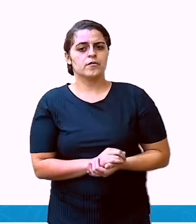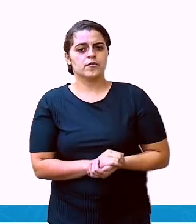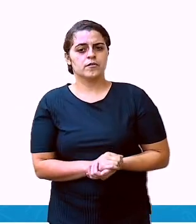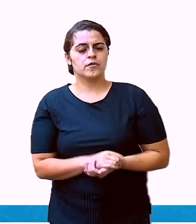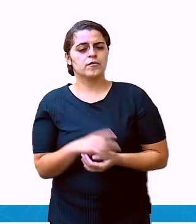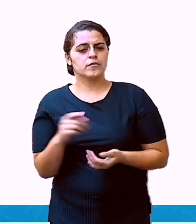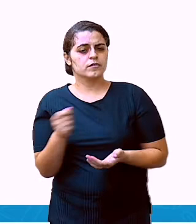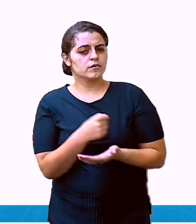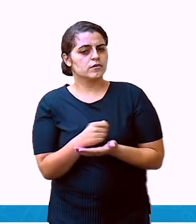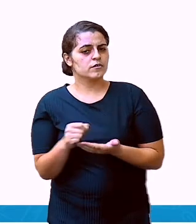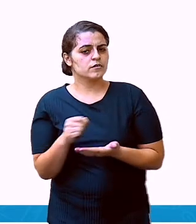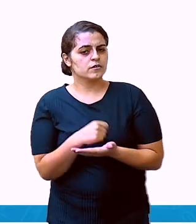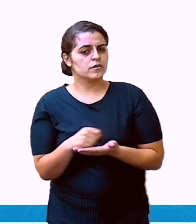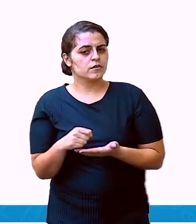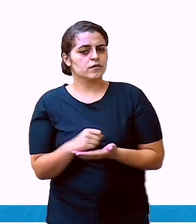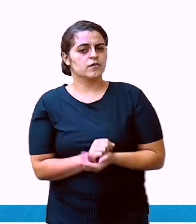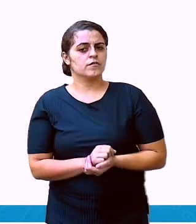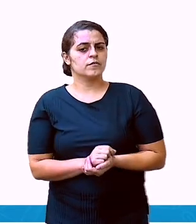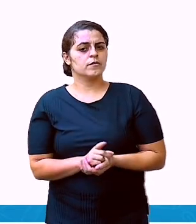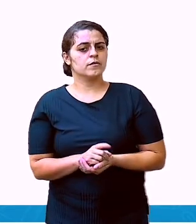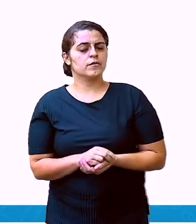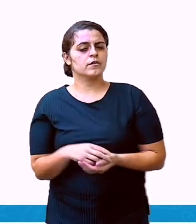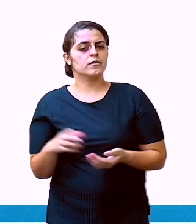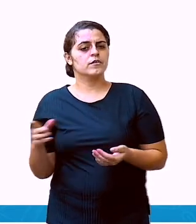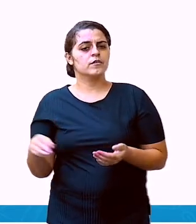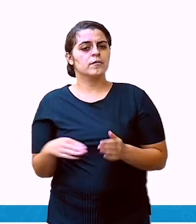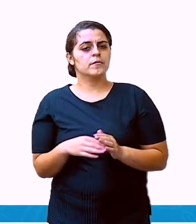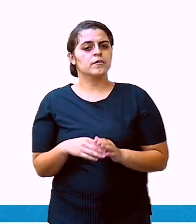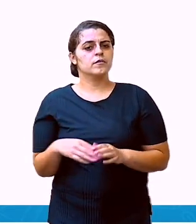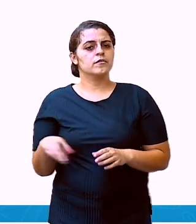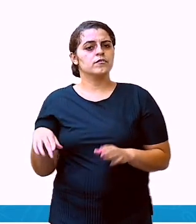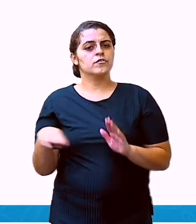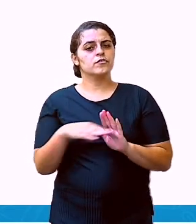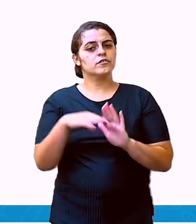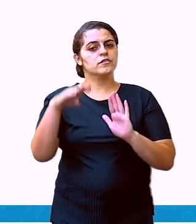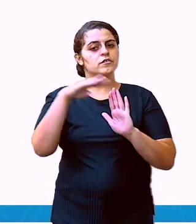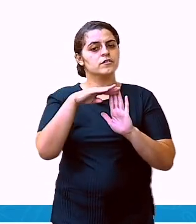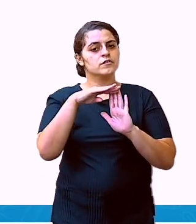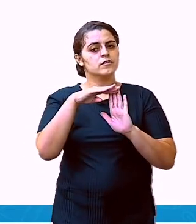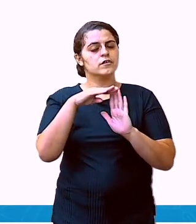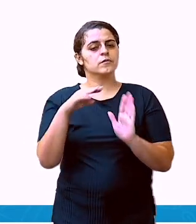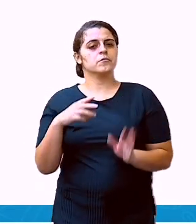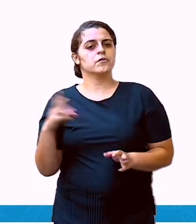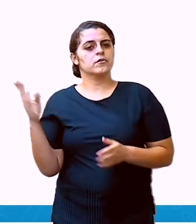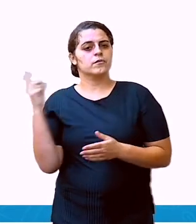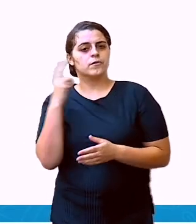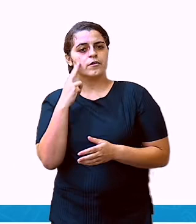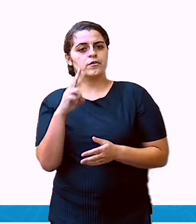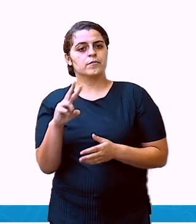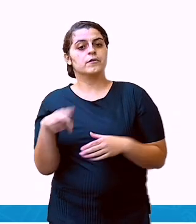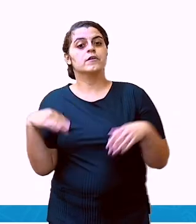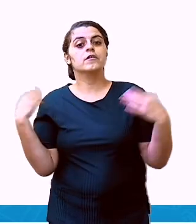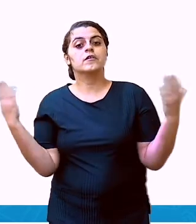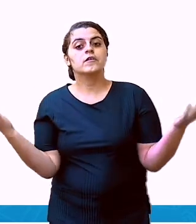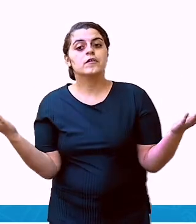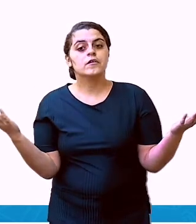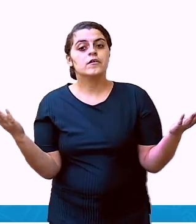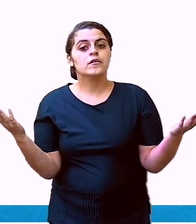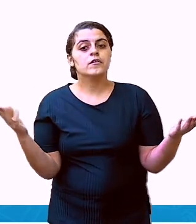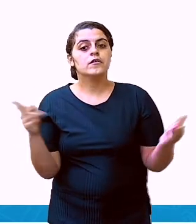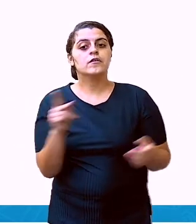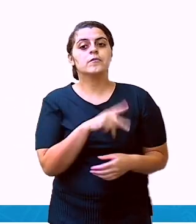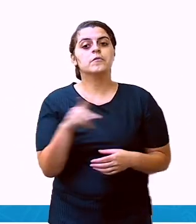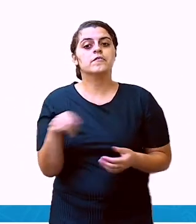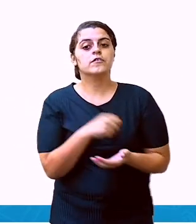você está escrevendo o bilhete, fica na parte de cima do bilhete. Então, foi para quem que a Nilzinha